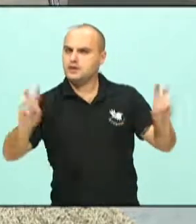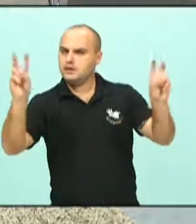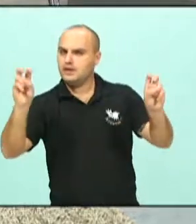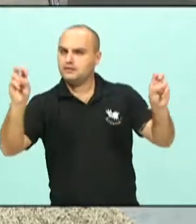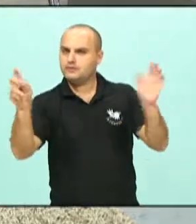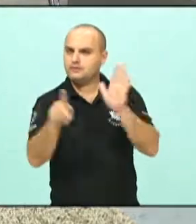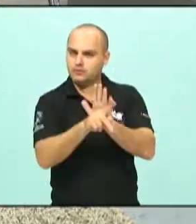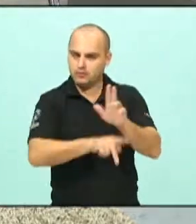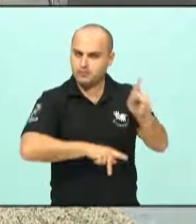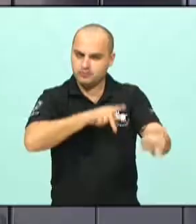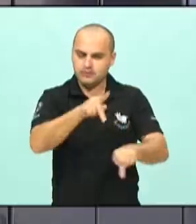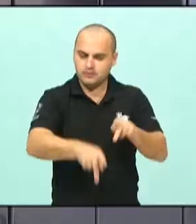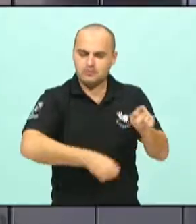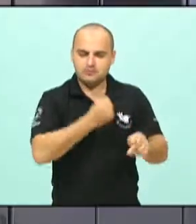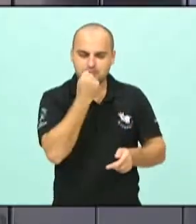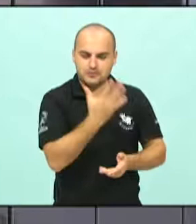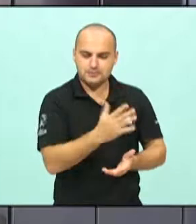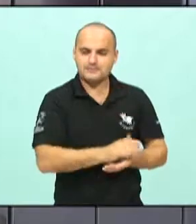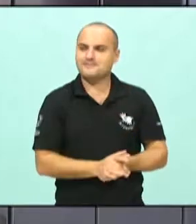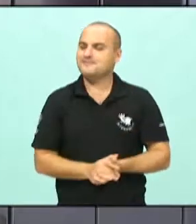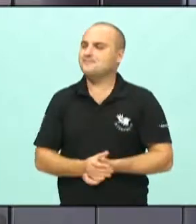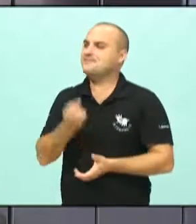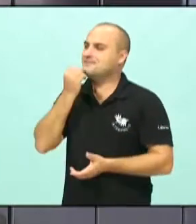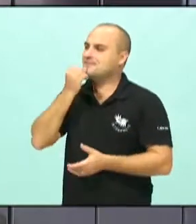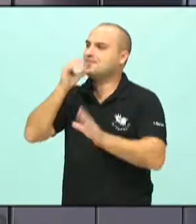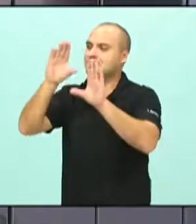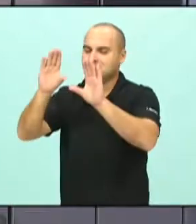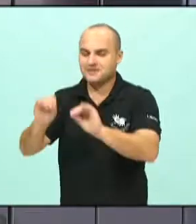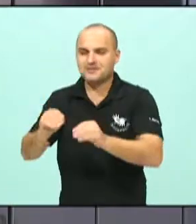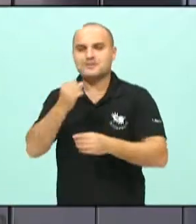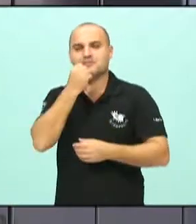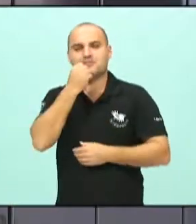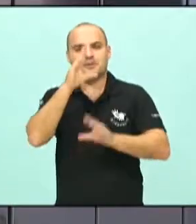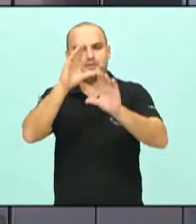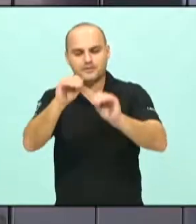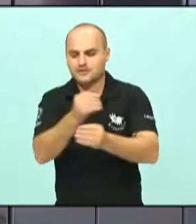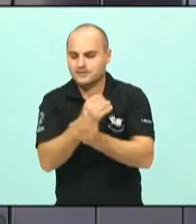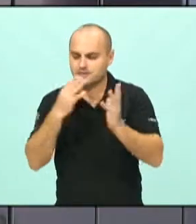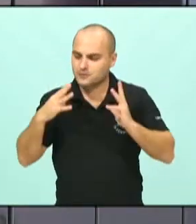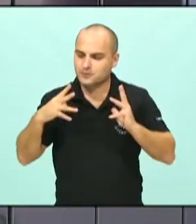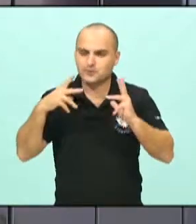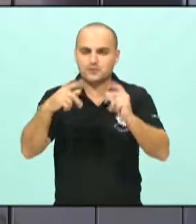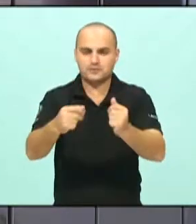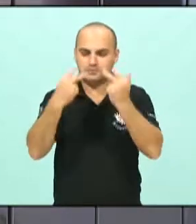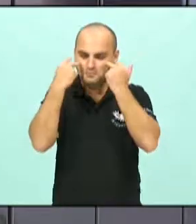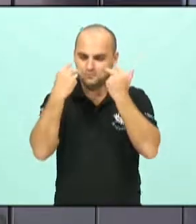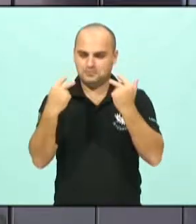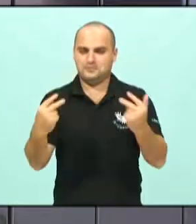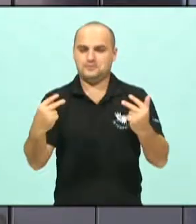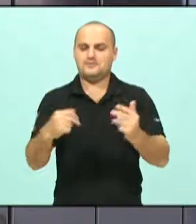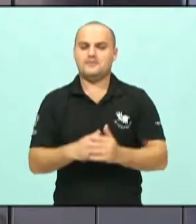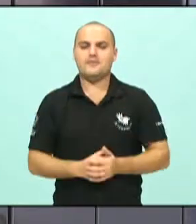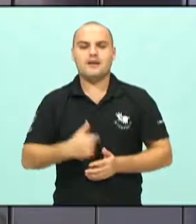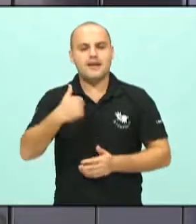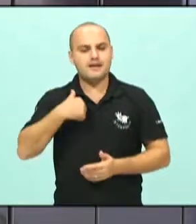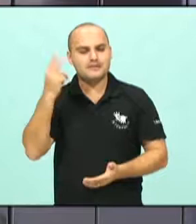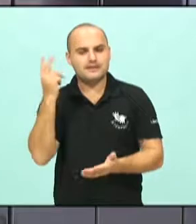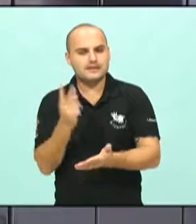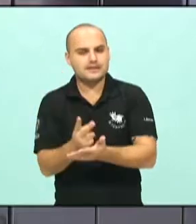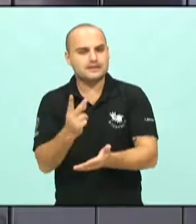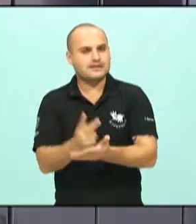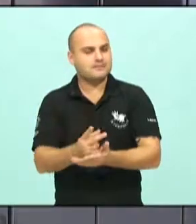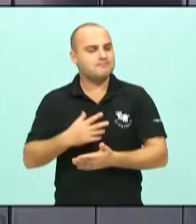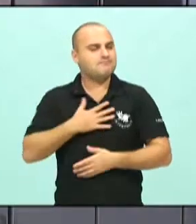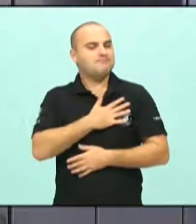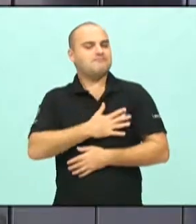Muito bom tê-lo aqui, senhor. Boa noite, Carlos Antônio. Boa noite a todos que acompanham o programa. pra mim é sempre um prazer estar aqui. É